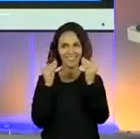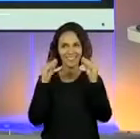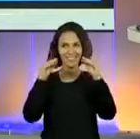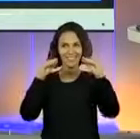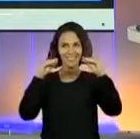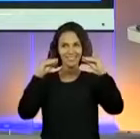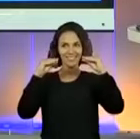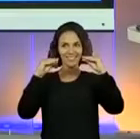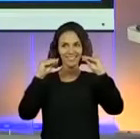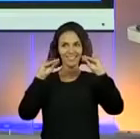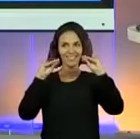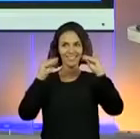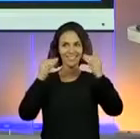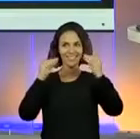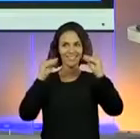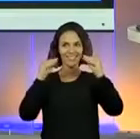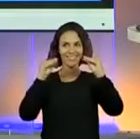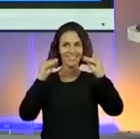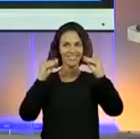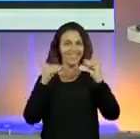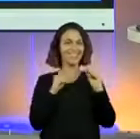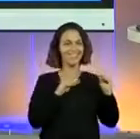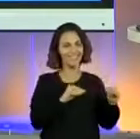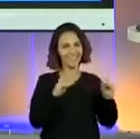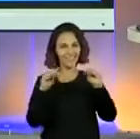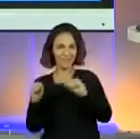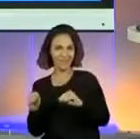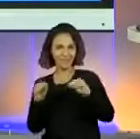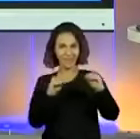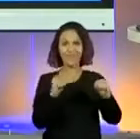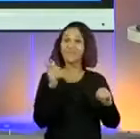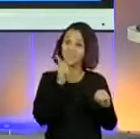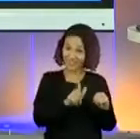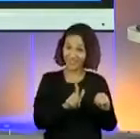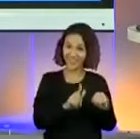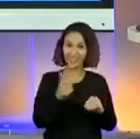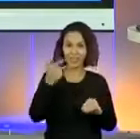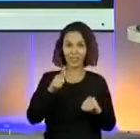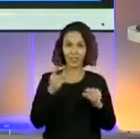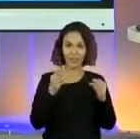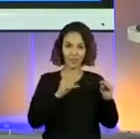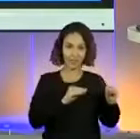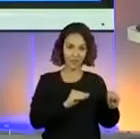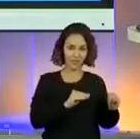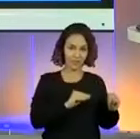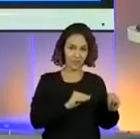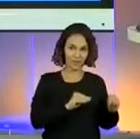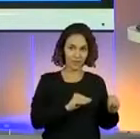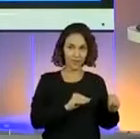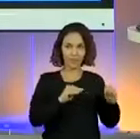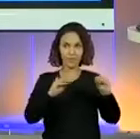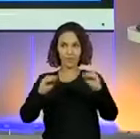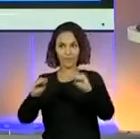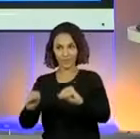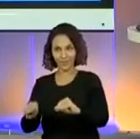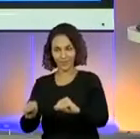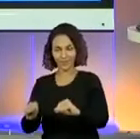Ah, hoje foi melhor. E aí, vocês conseguiram? Então, olhando aqui, mais uma vez. Migração. Olha só.